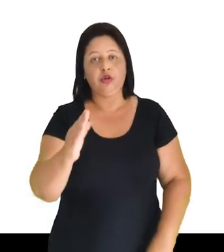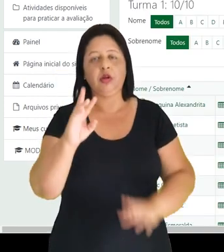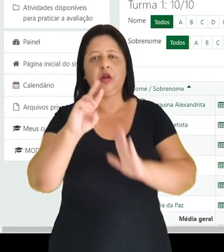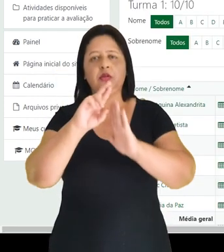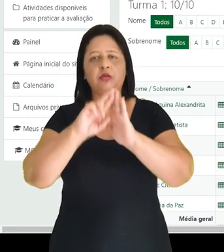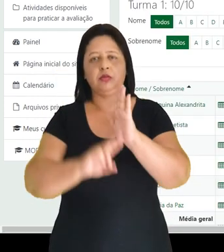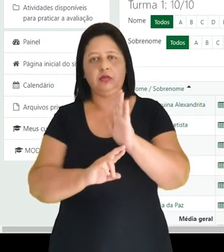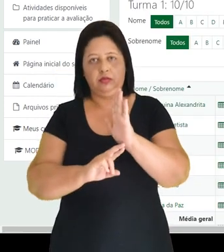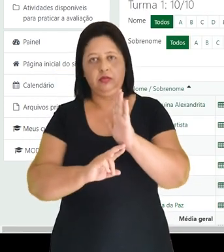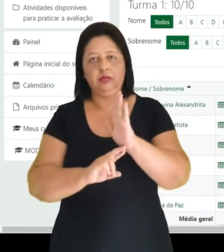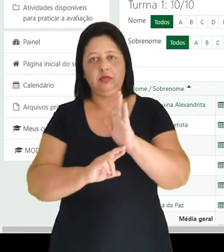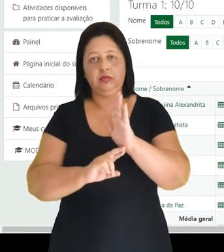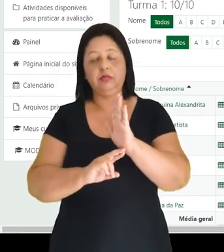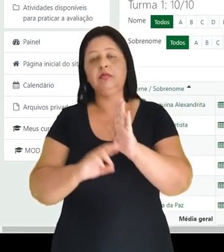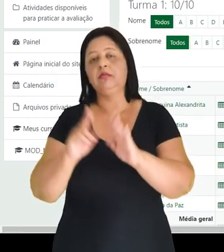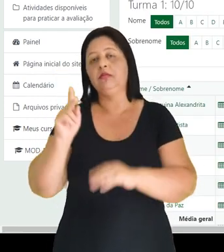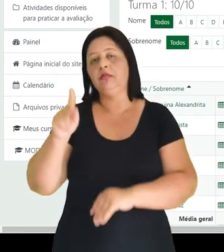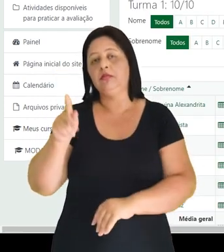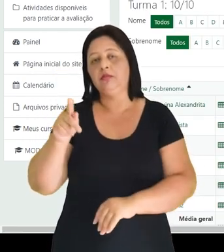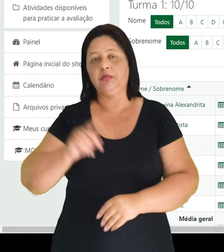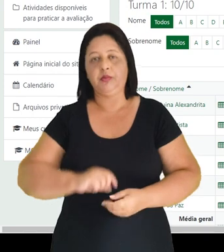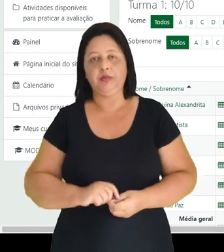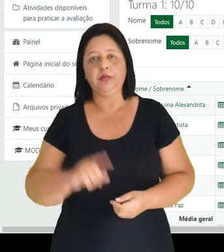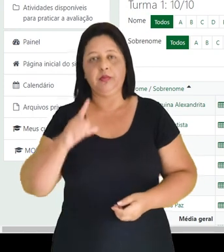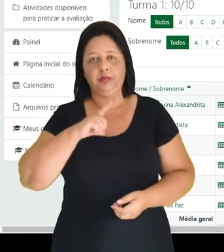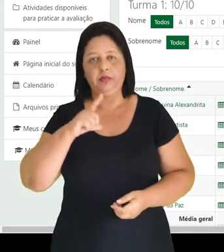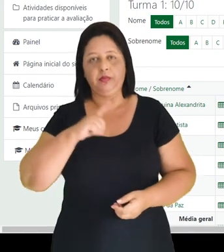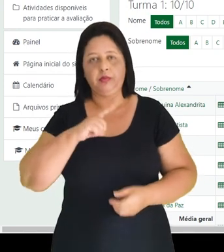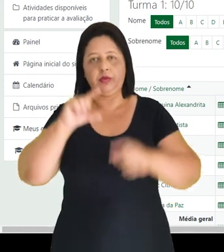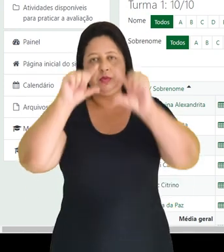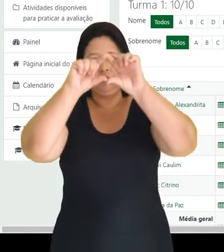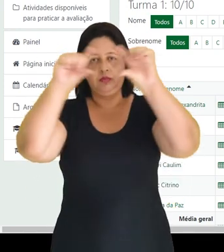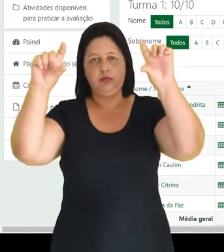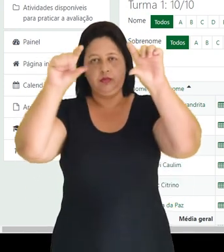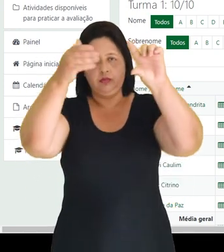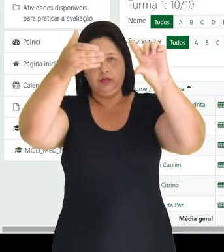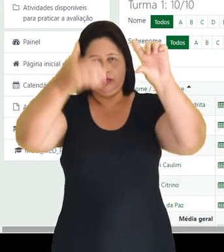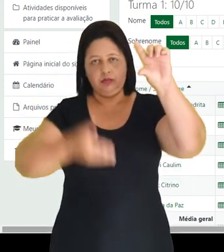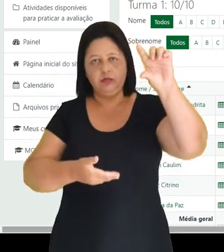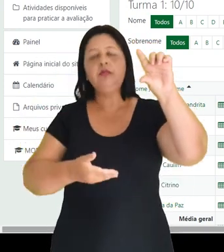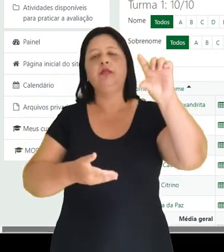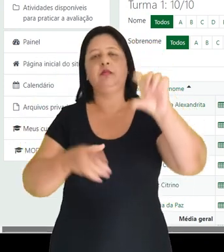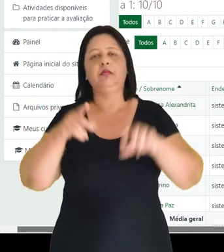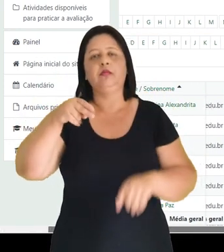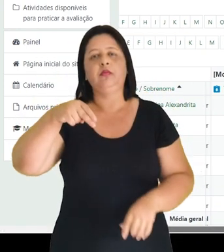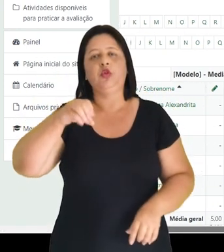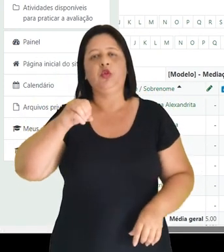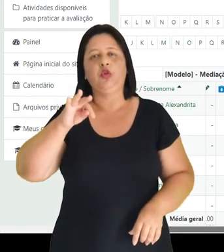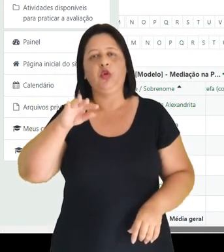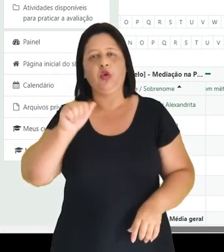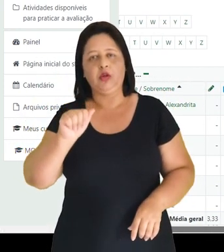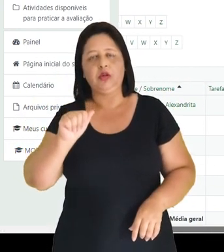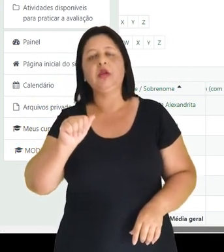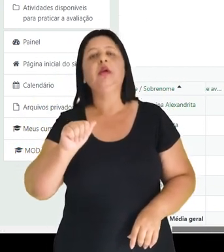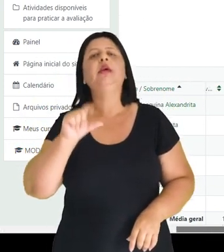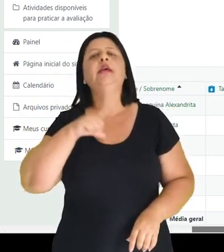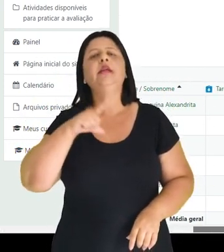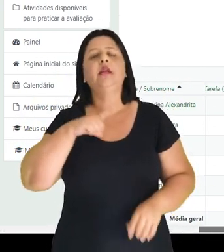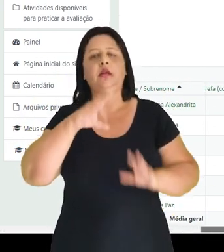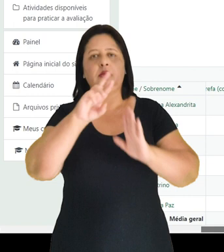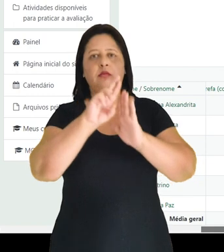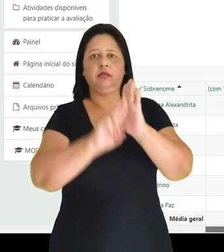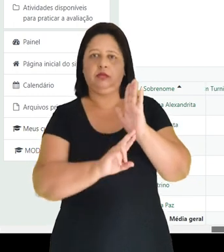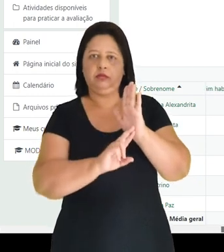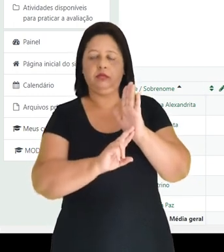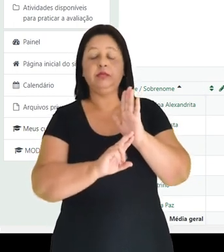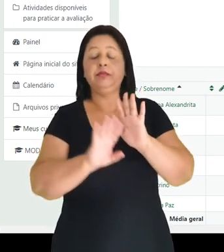relatório de notas. Então, clicamos em notas, vamos aqui no relatório e quando é criado um